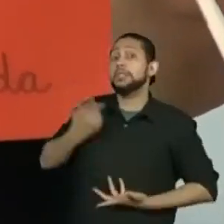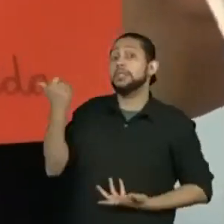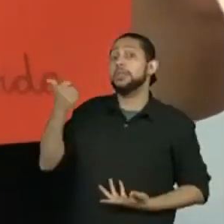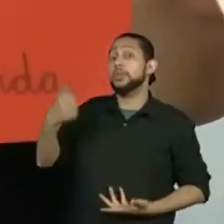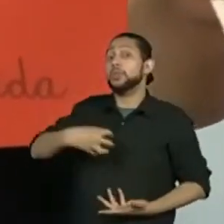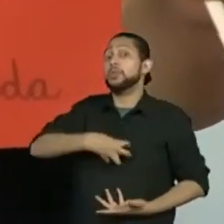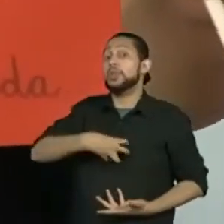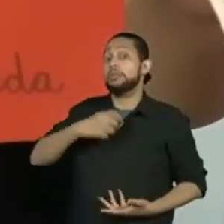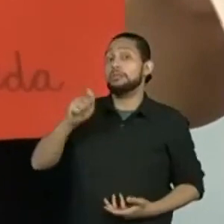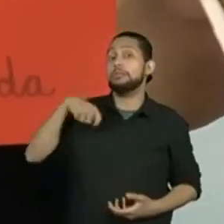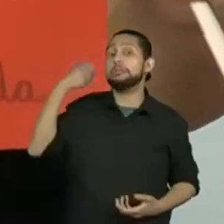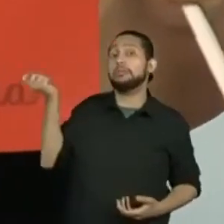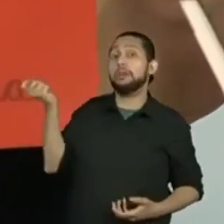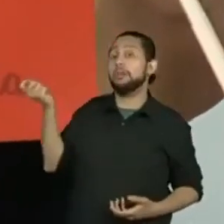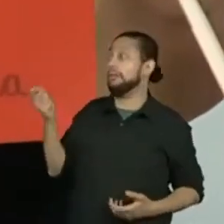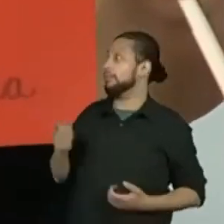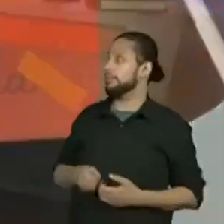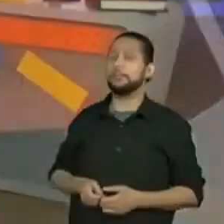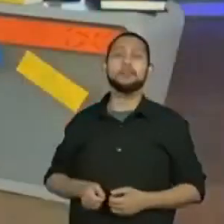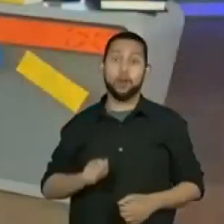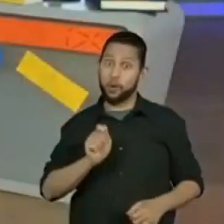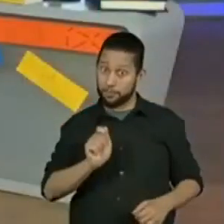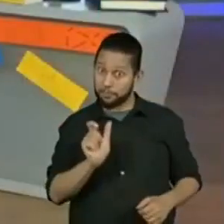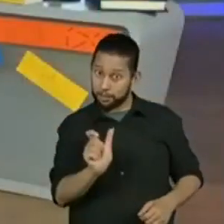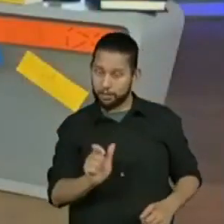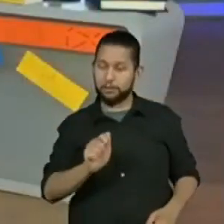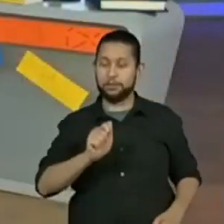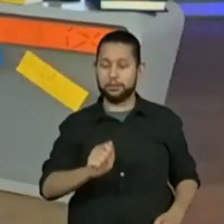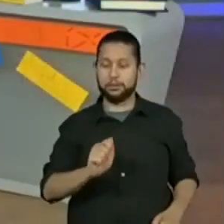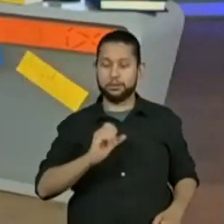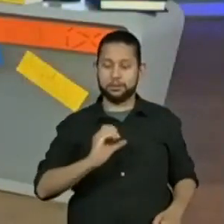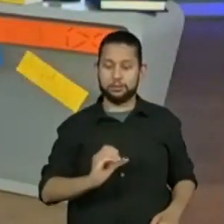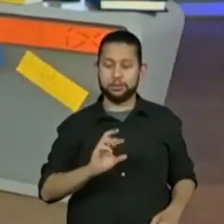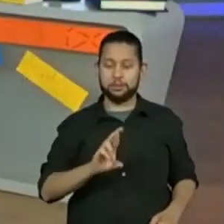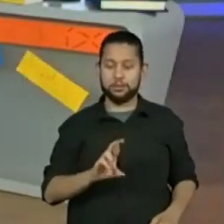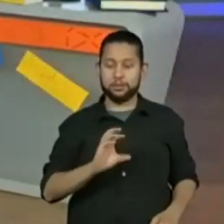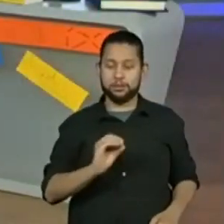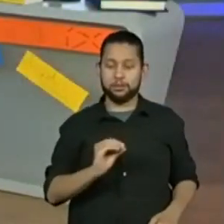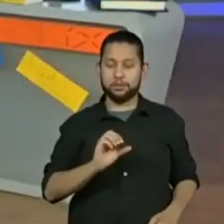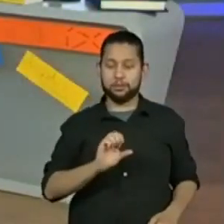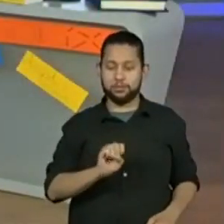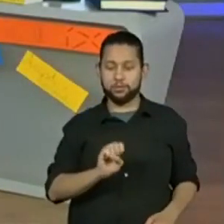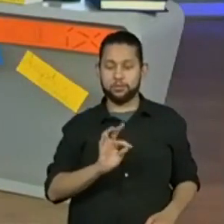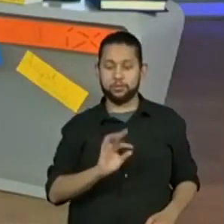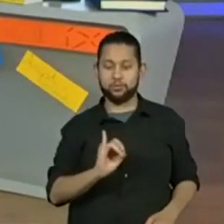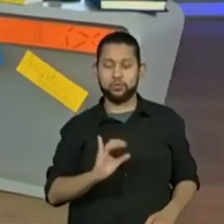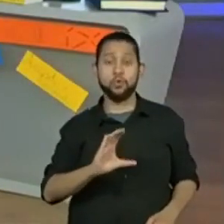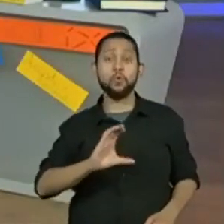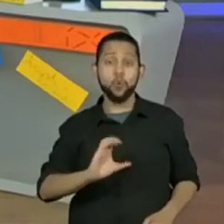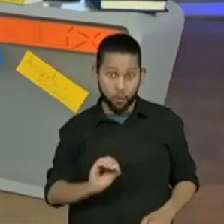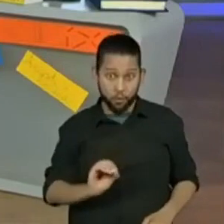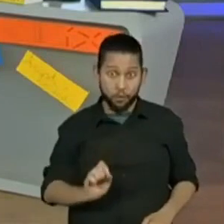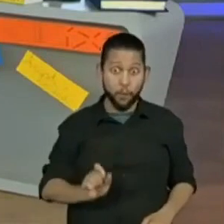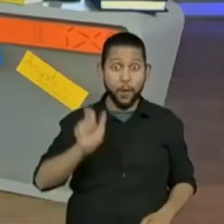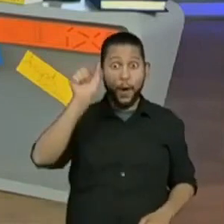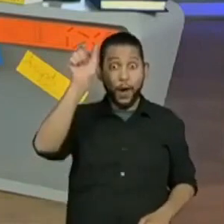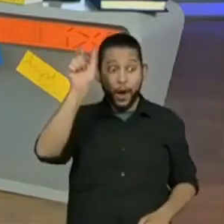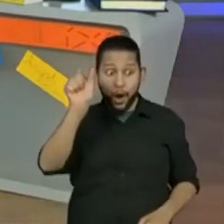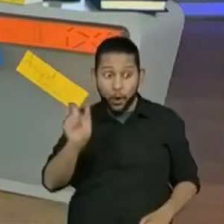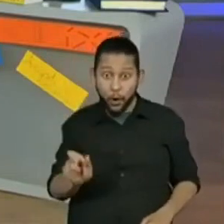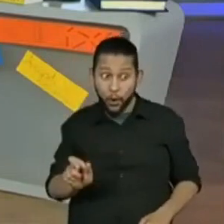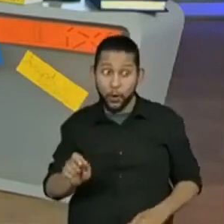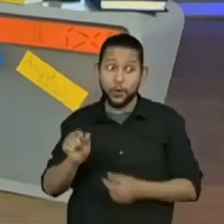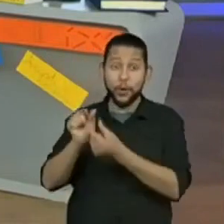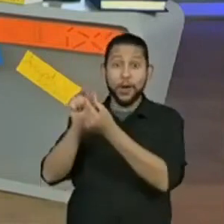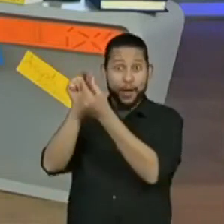forma. Ah, e os postos estão todos, acróstico, acróstico, acróstico. Exatamente. Por que um acróstico? Ela tem